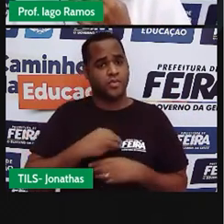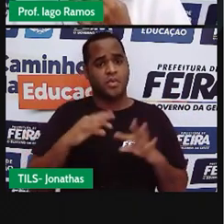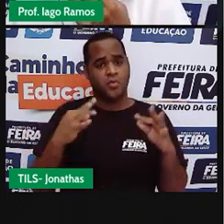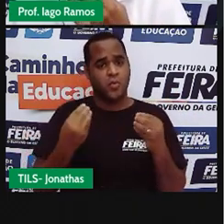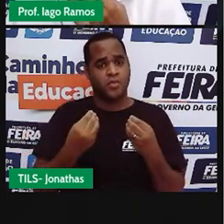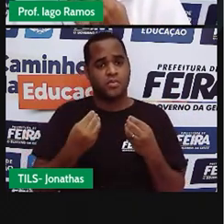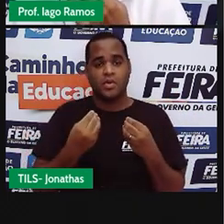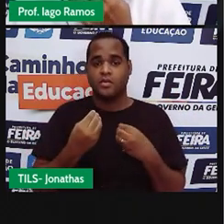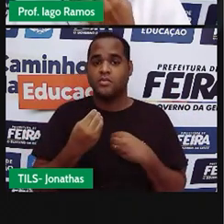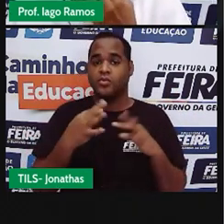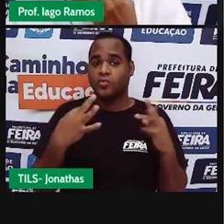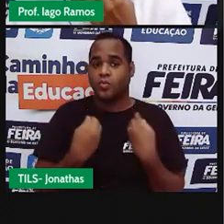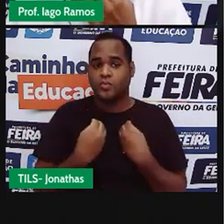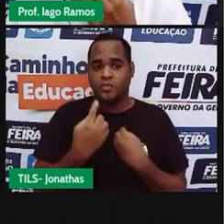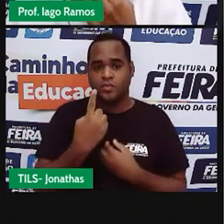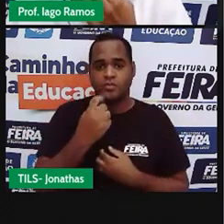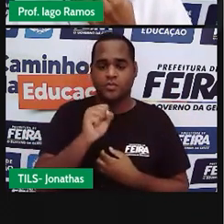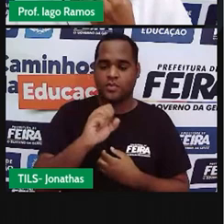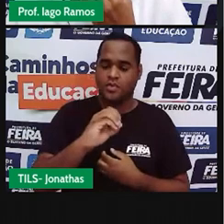Tudo.